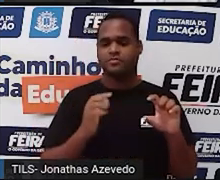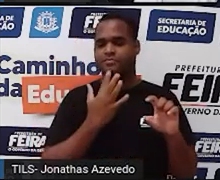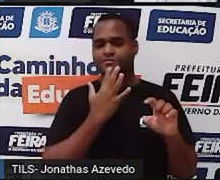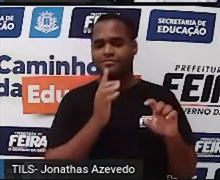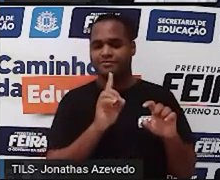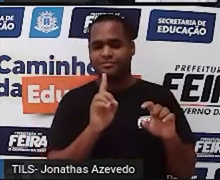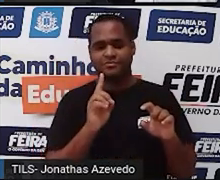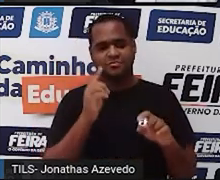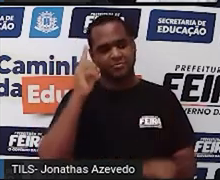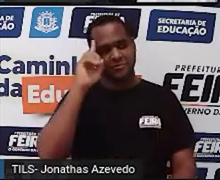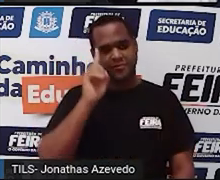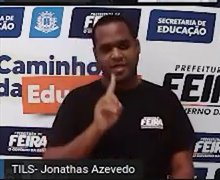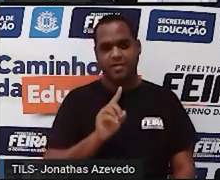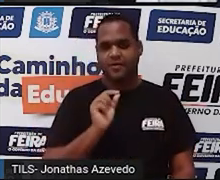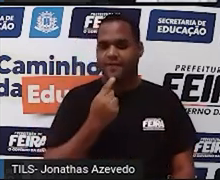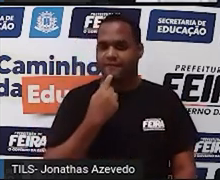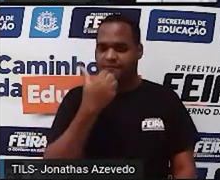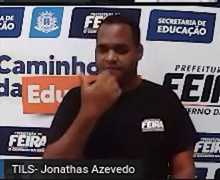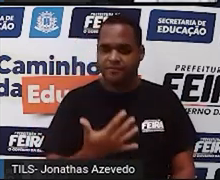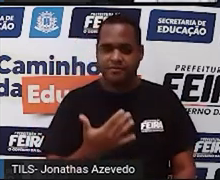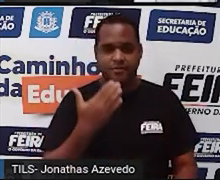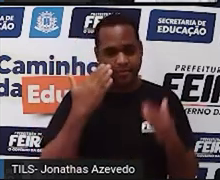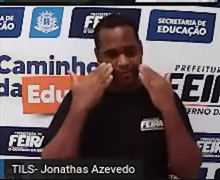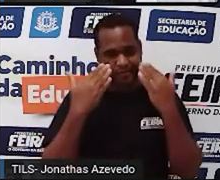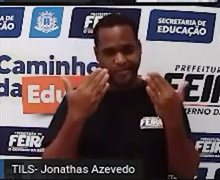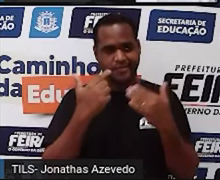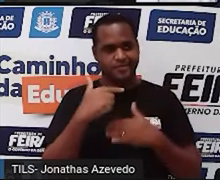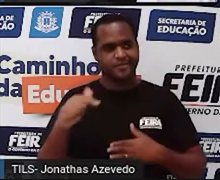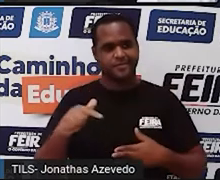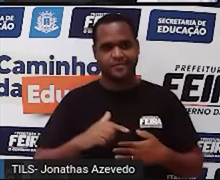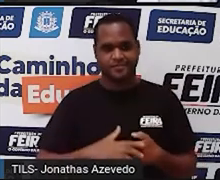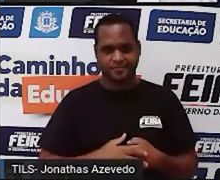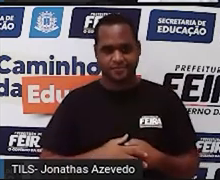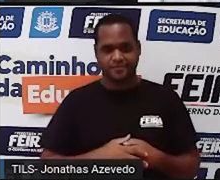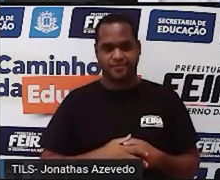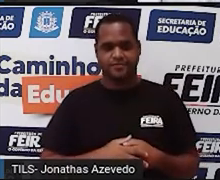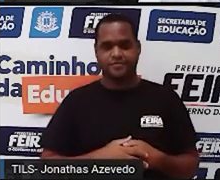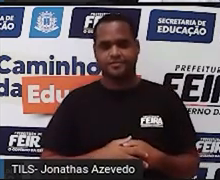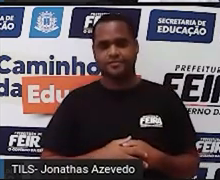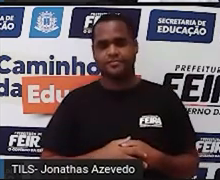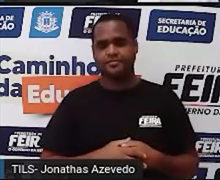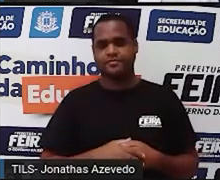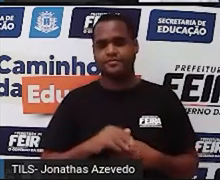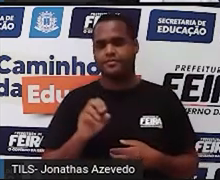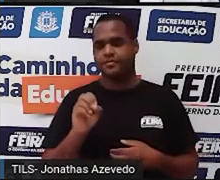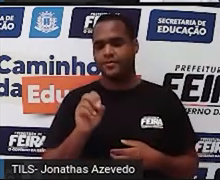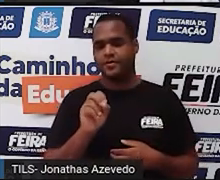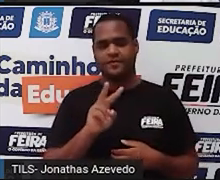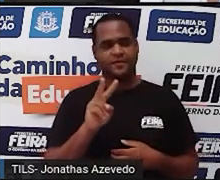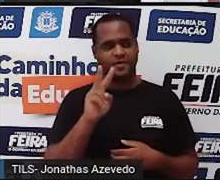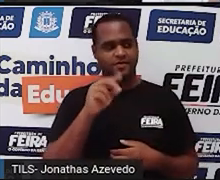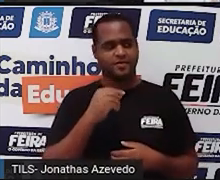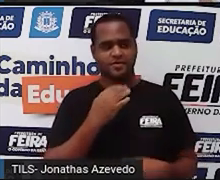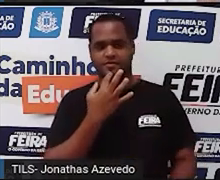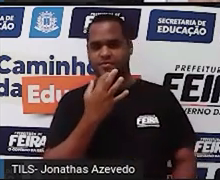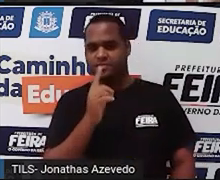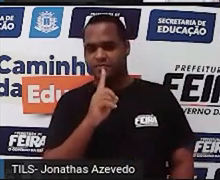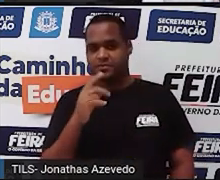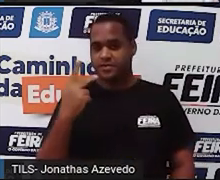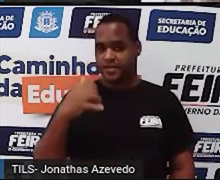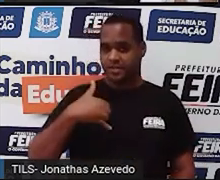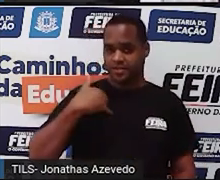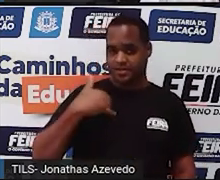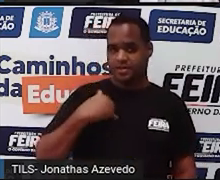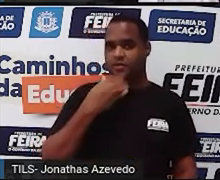sabe, não conhece, não foi dito, não foi mostrado. Então, gente chama de valor desconhecido. A idade que